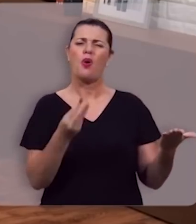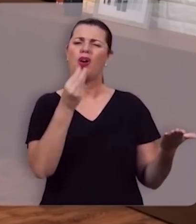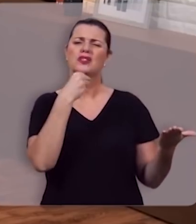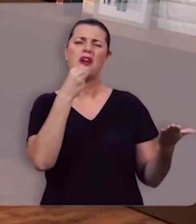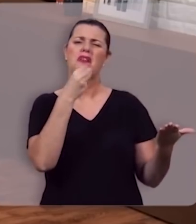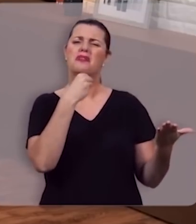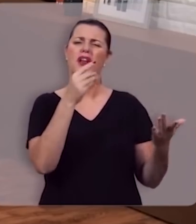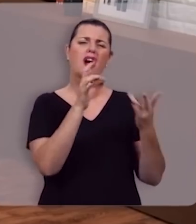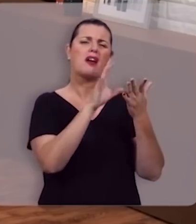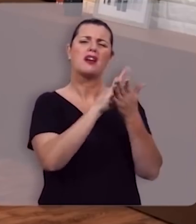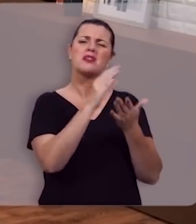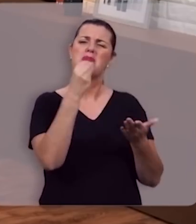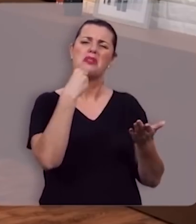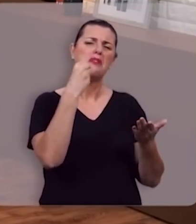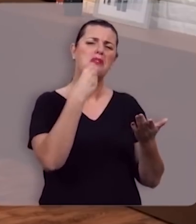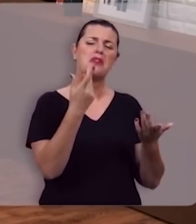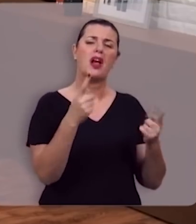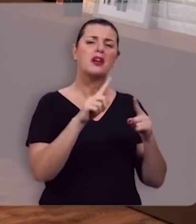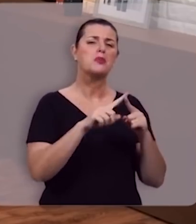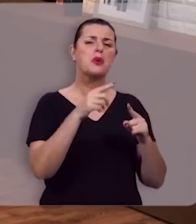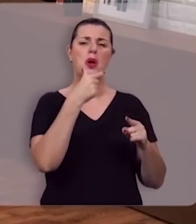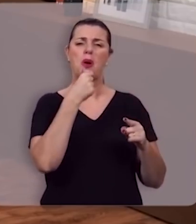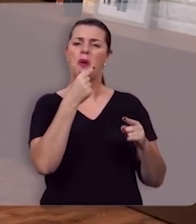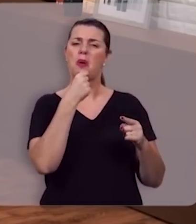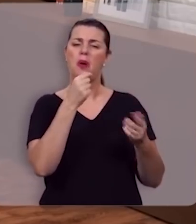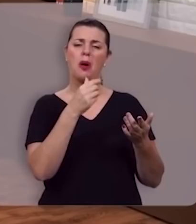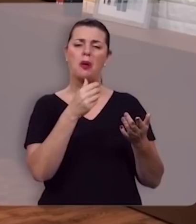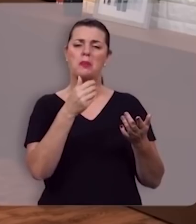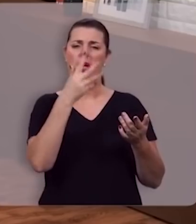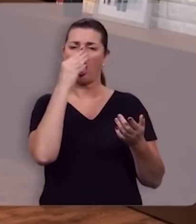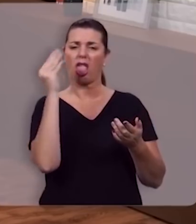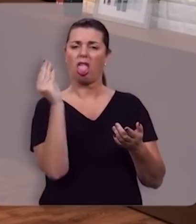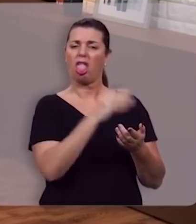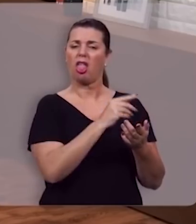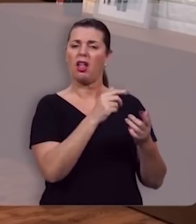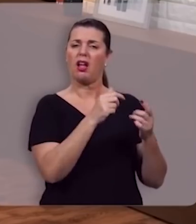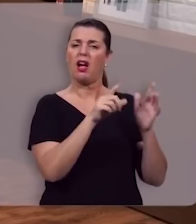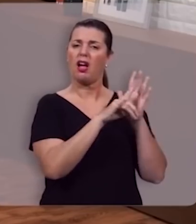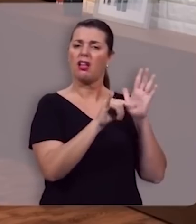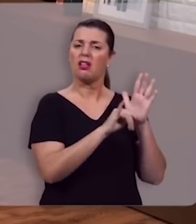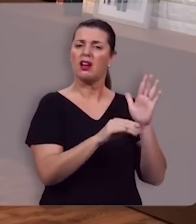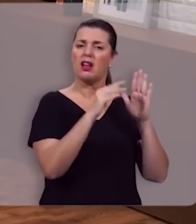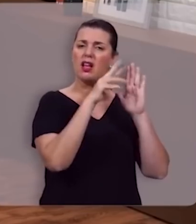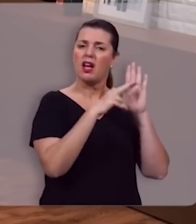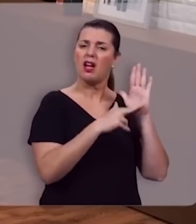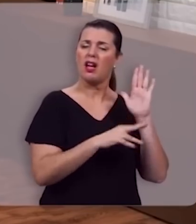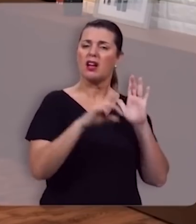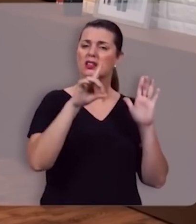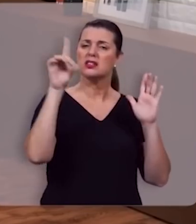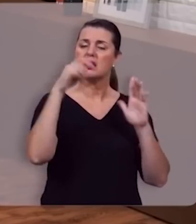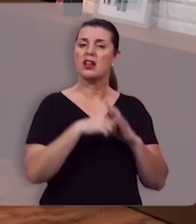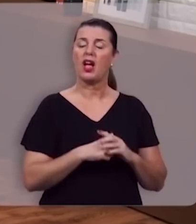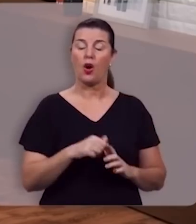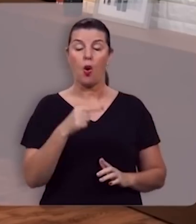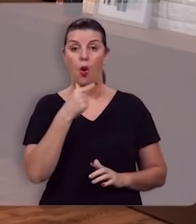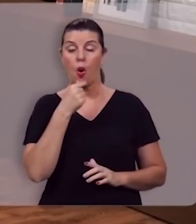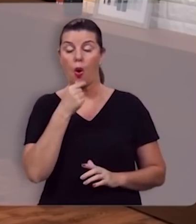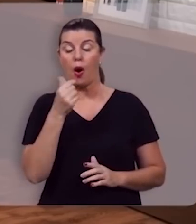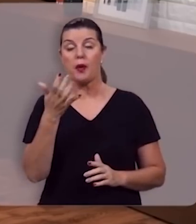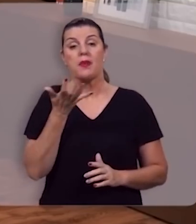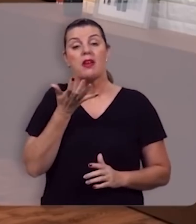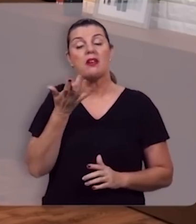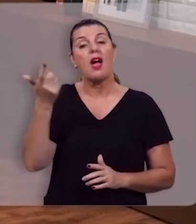estão tão fragilizados porque os homens jogaram fora os princípios de Deus os homens querem abraçar